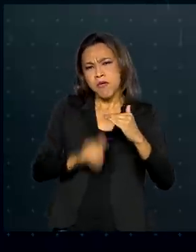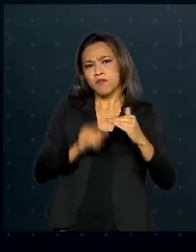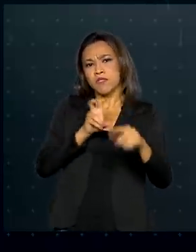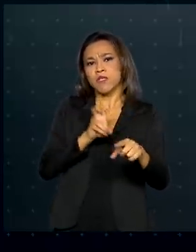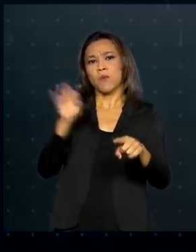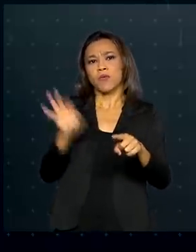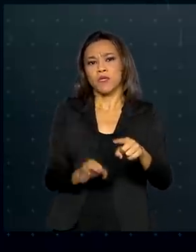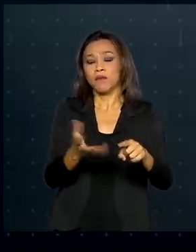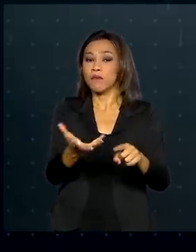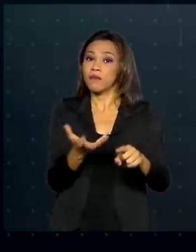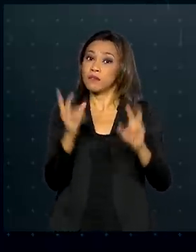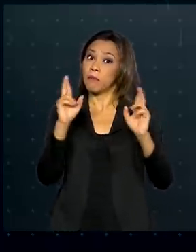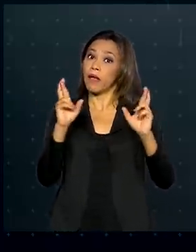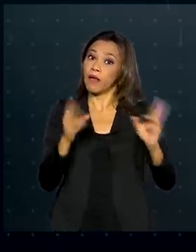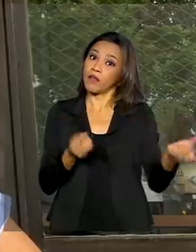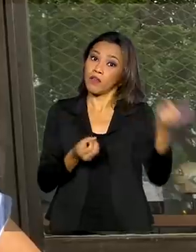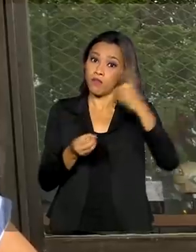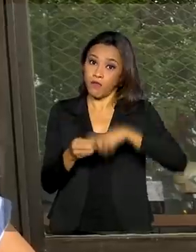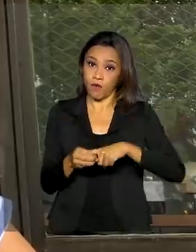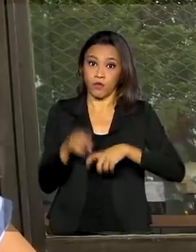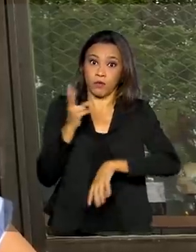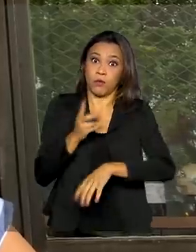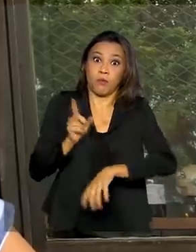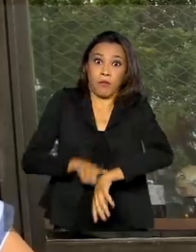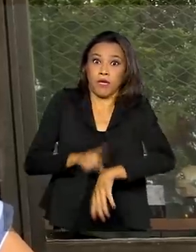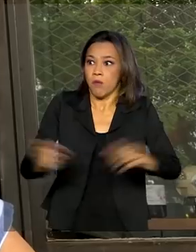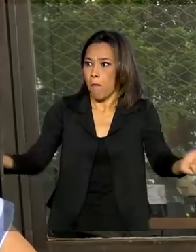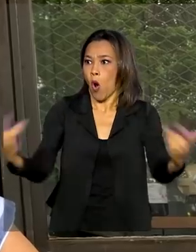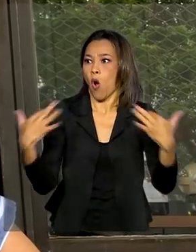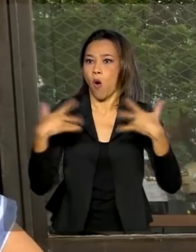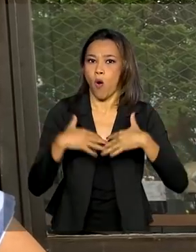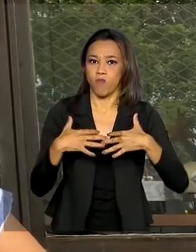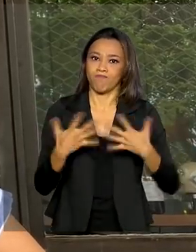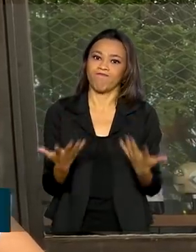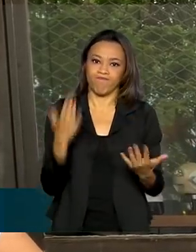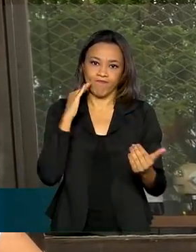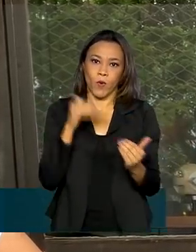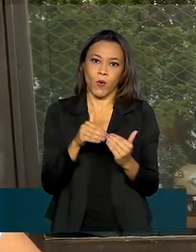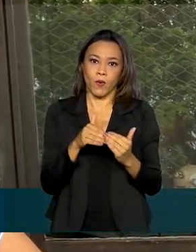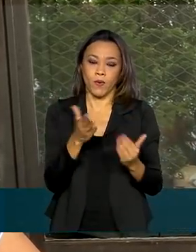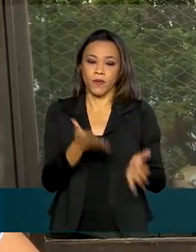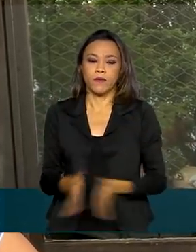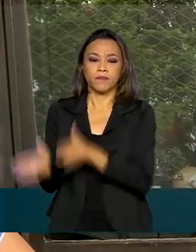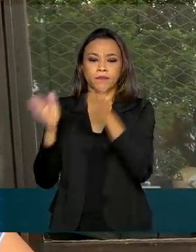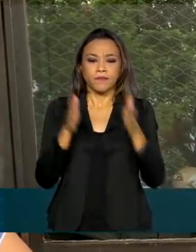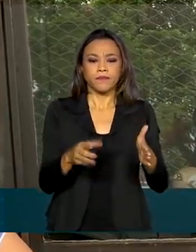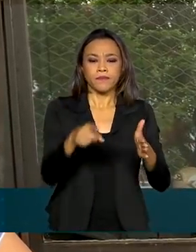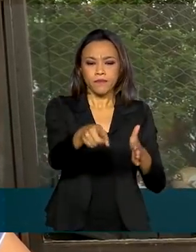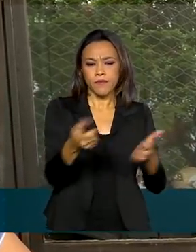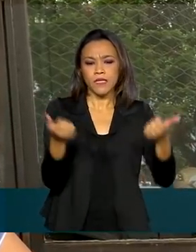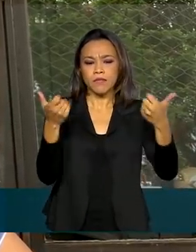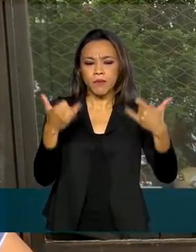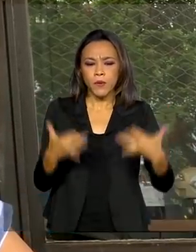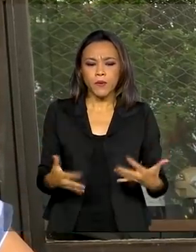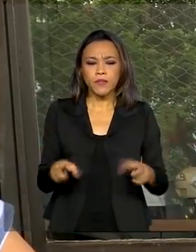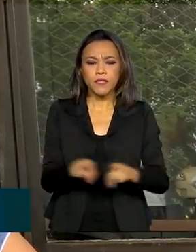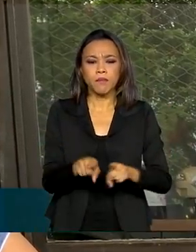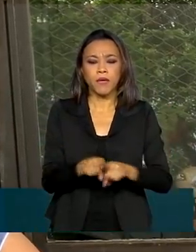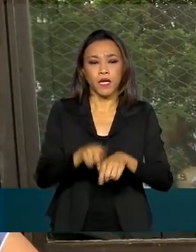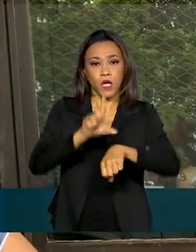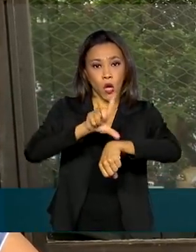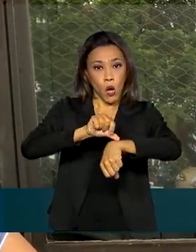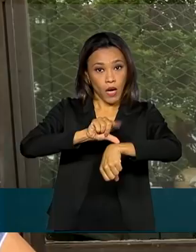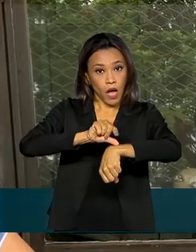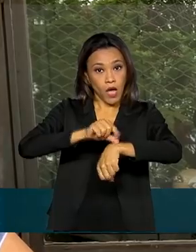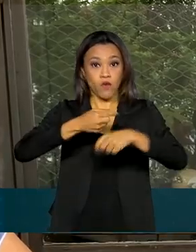profissionais voltem ao mesmo tempo. Além de um retorno escalonado, também falaram sobre horários